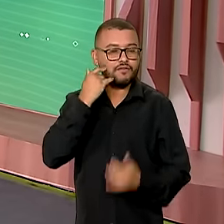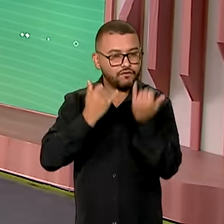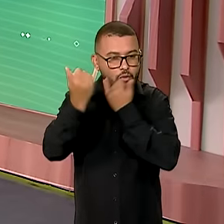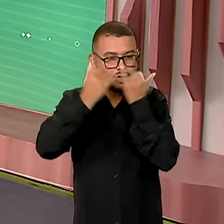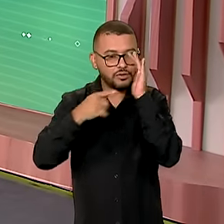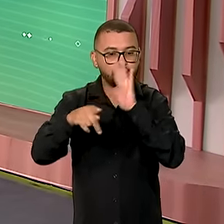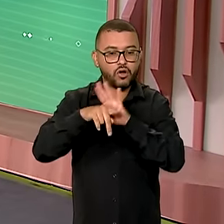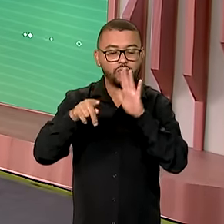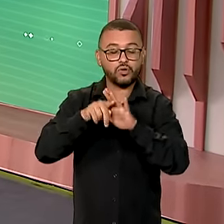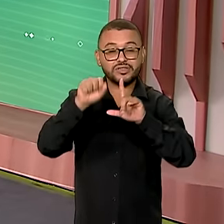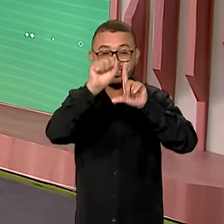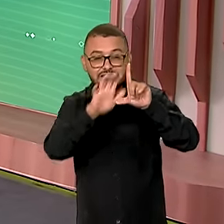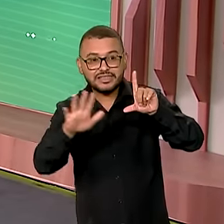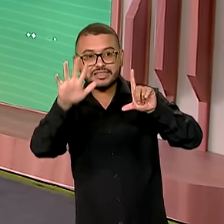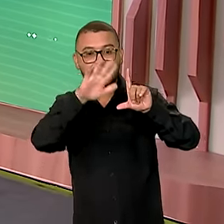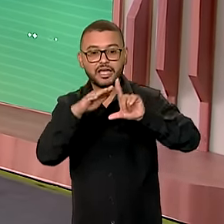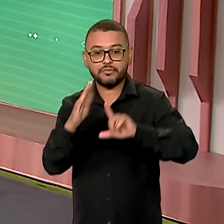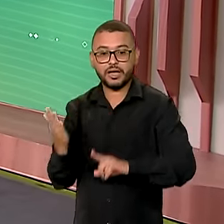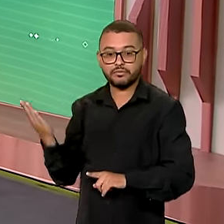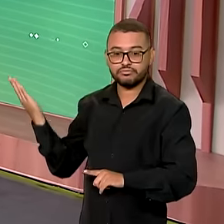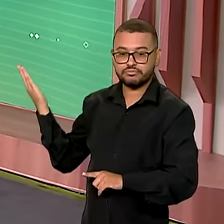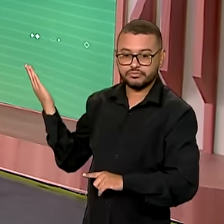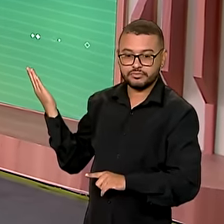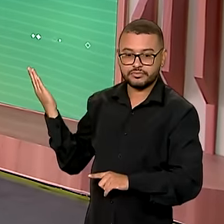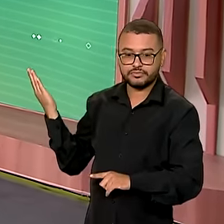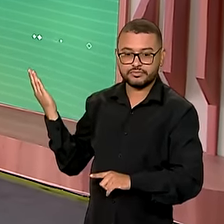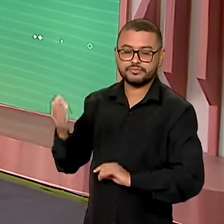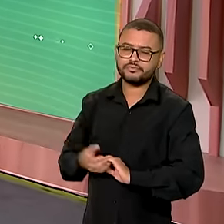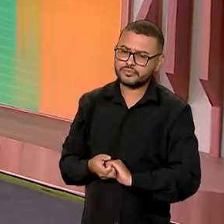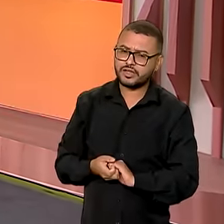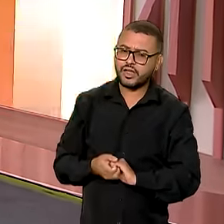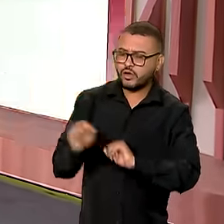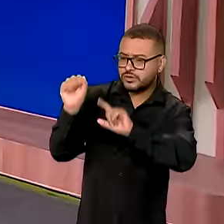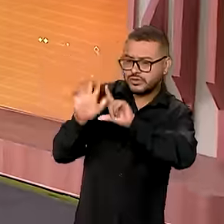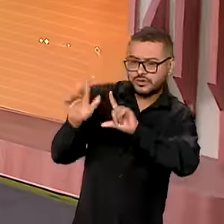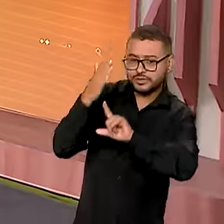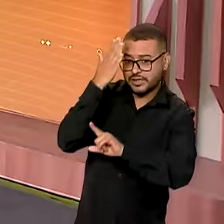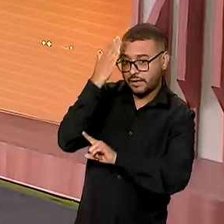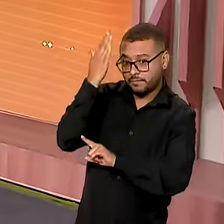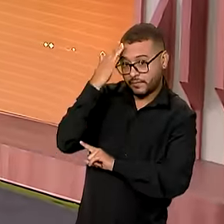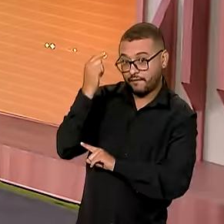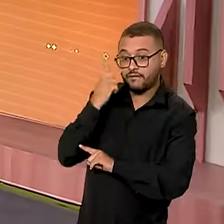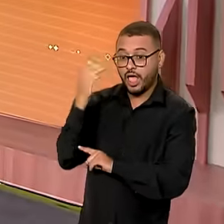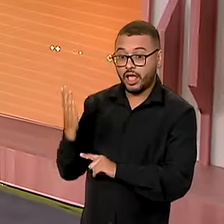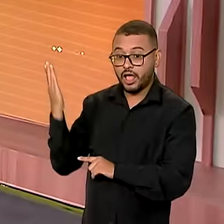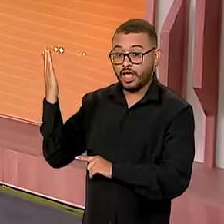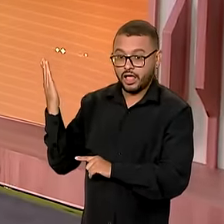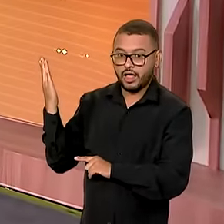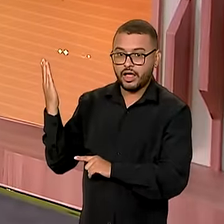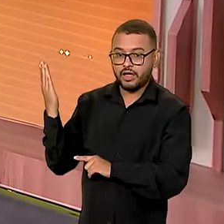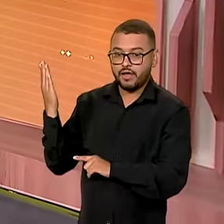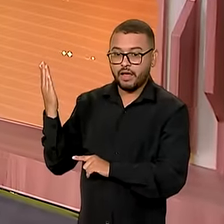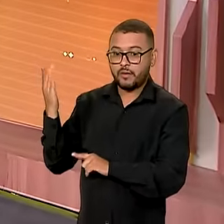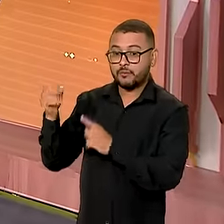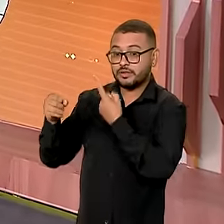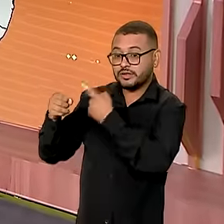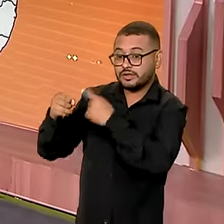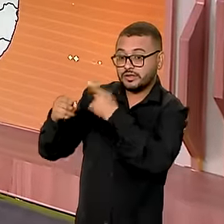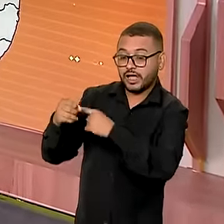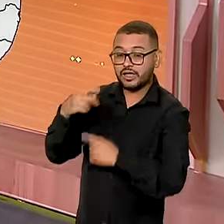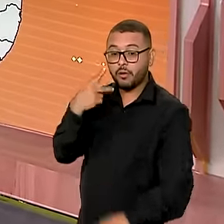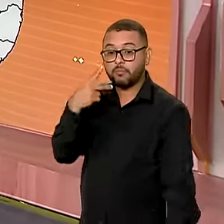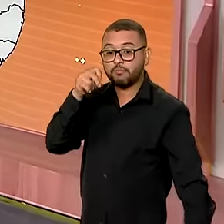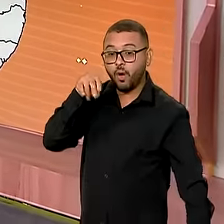aqui já estão disponíveis na plataforma do Comunica.br. Você vê aqui na tela o município